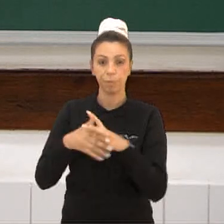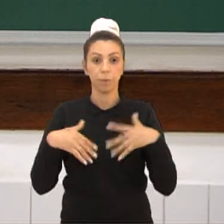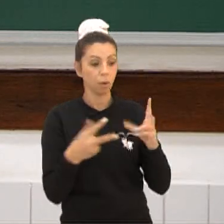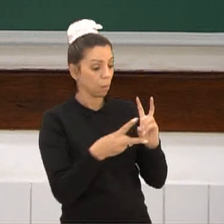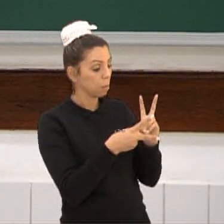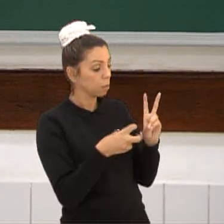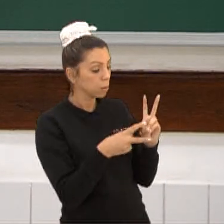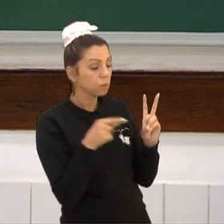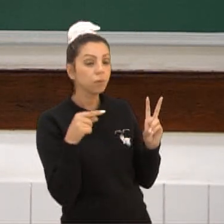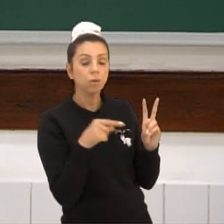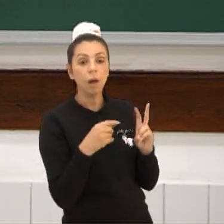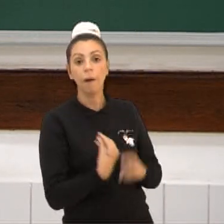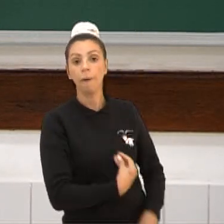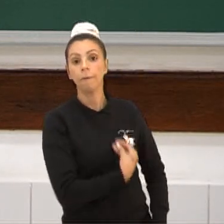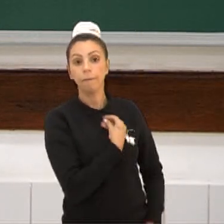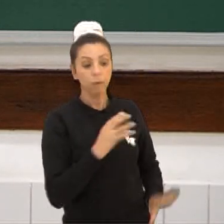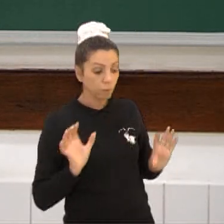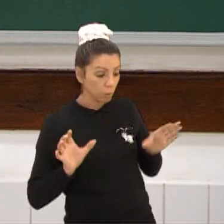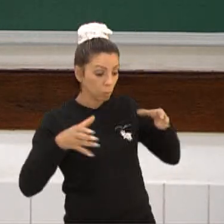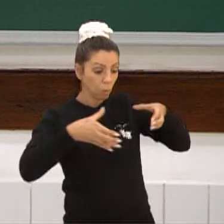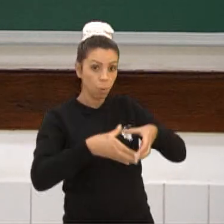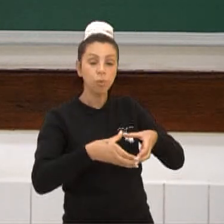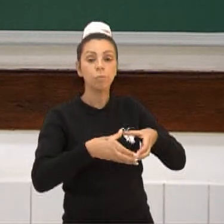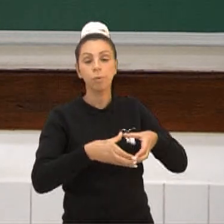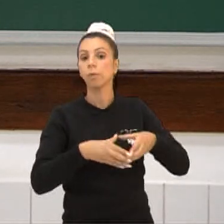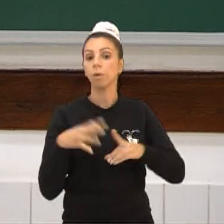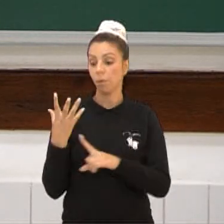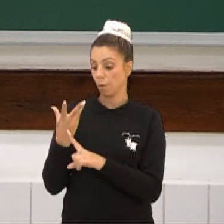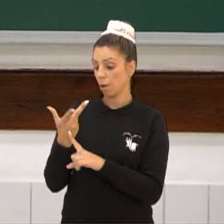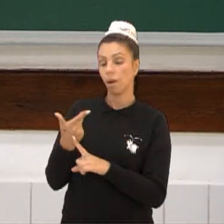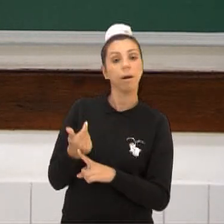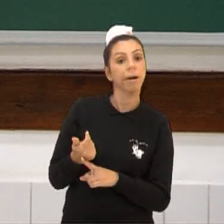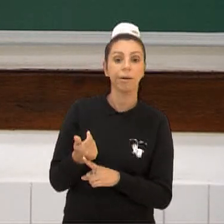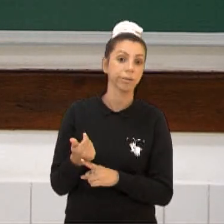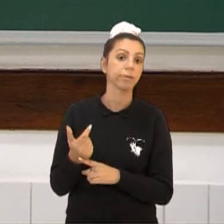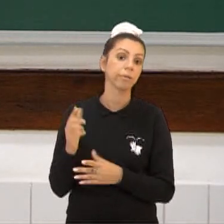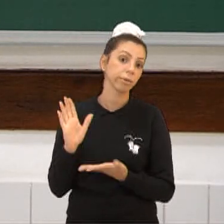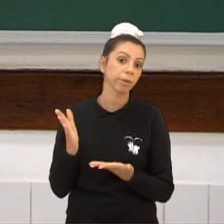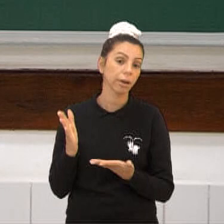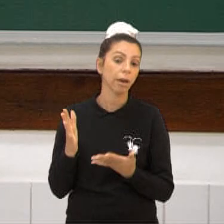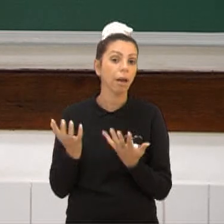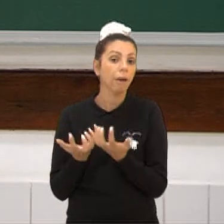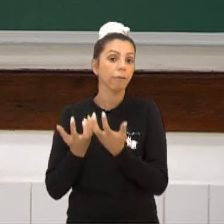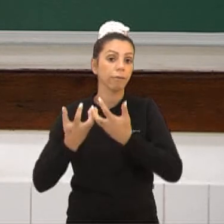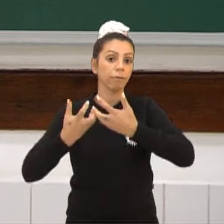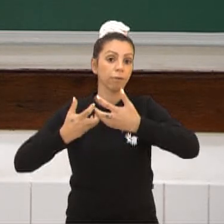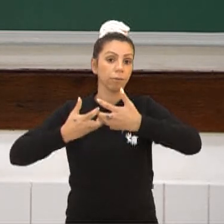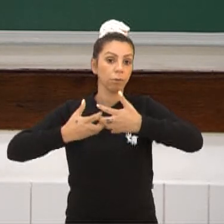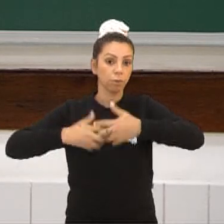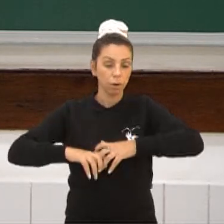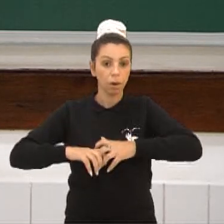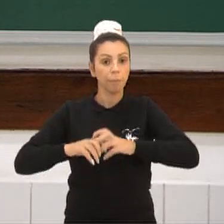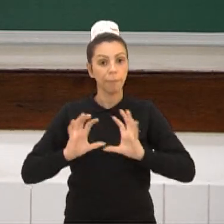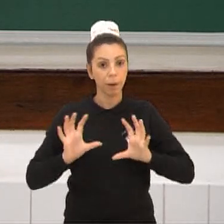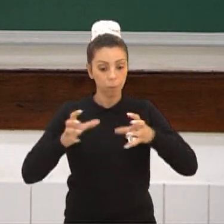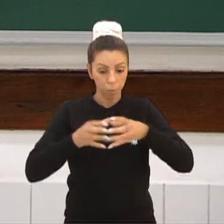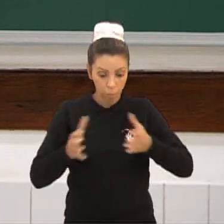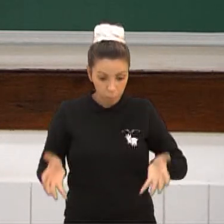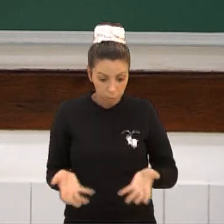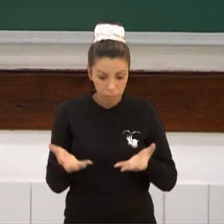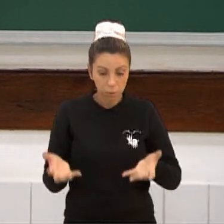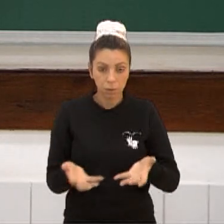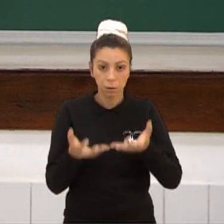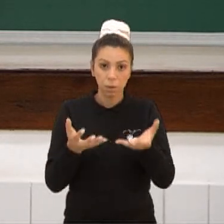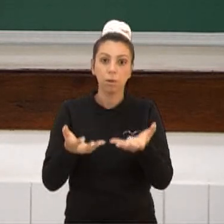na sua vida em tribo, na sua vida em comunidade. Então, a arte para ele, exatamente, era uma arte funcional em prol dessa comunidade. Seriam